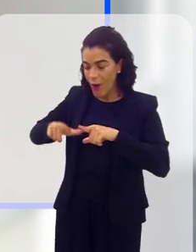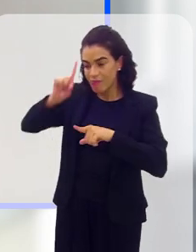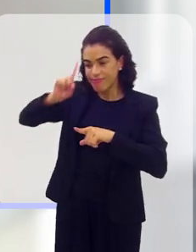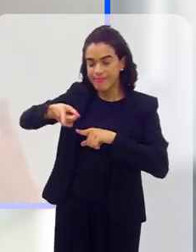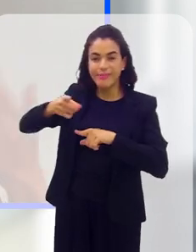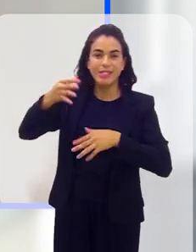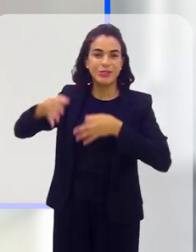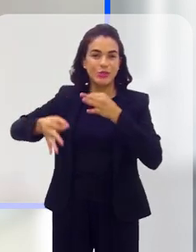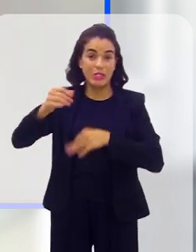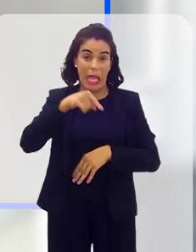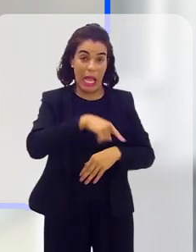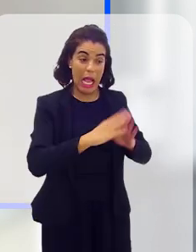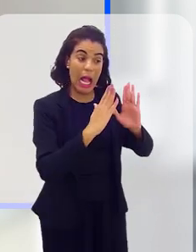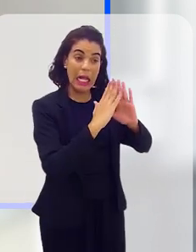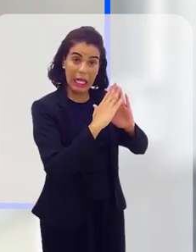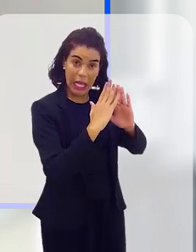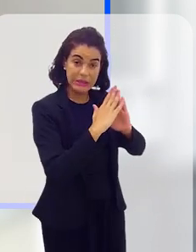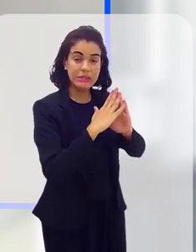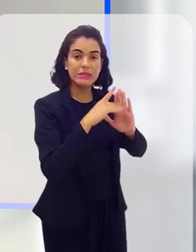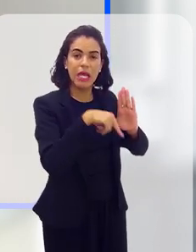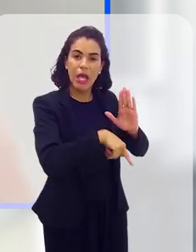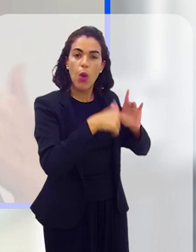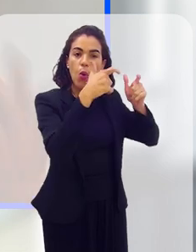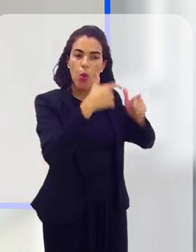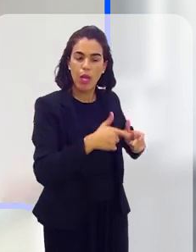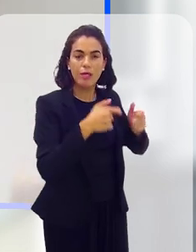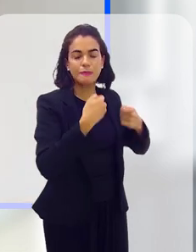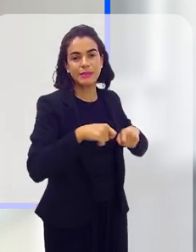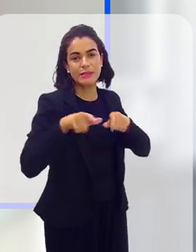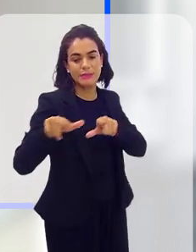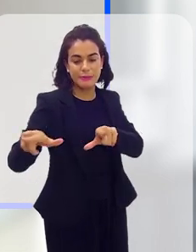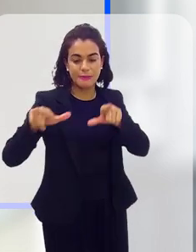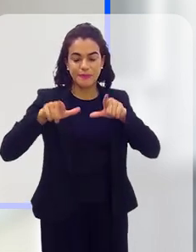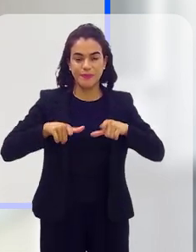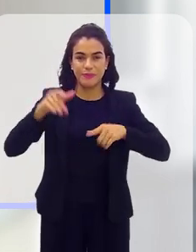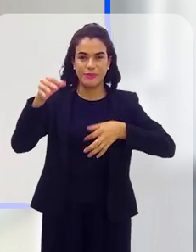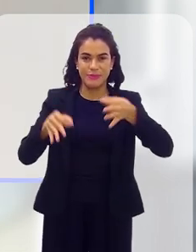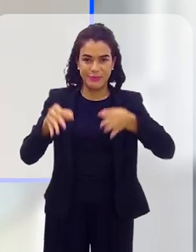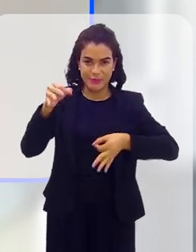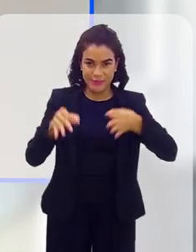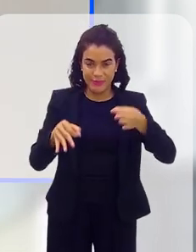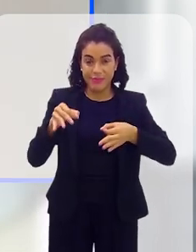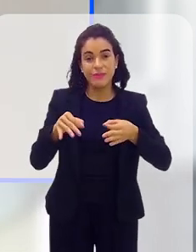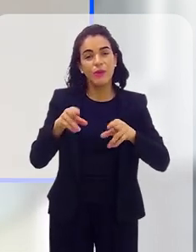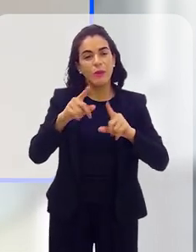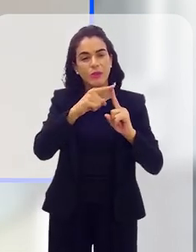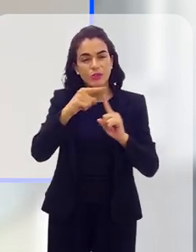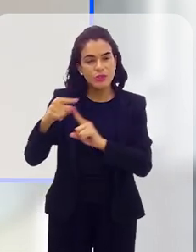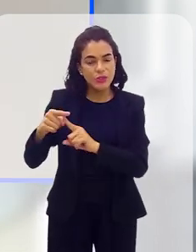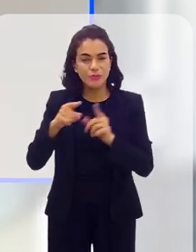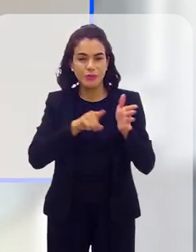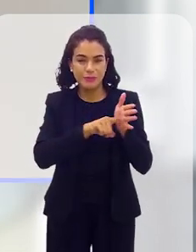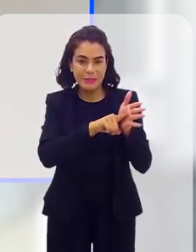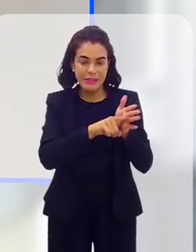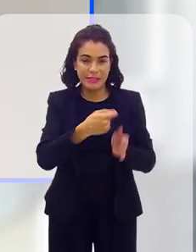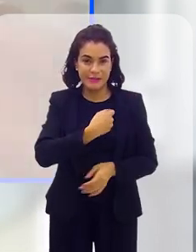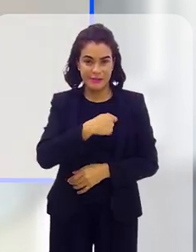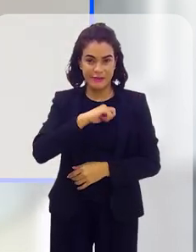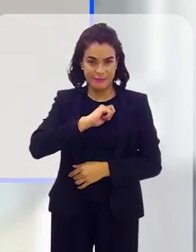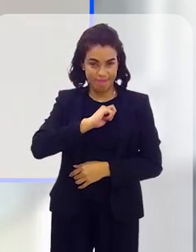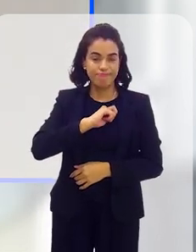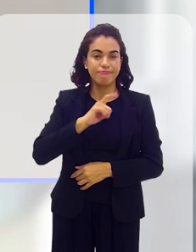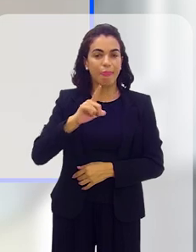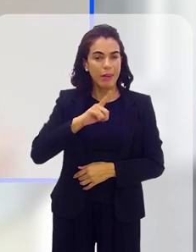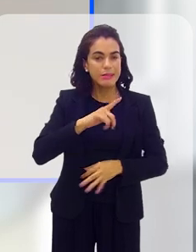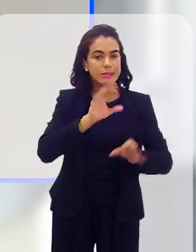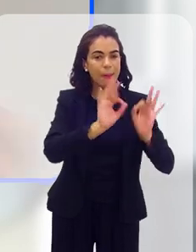mandado para adentrar o local. A casa é o asilo inviolável, como diz a Constituição. Então, esse tipo de fiscalização já